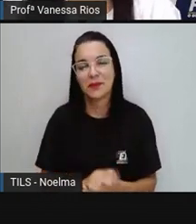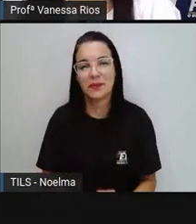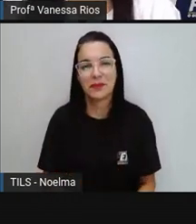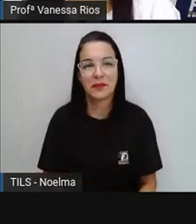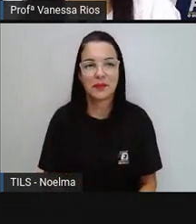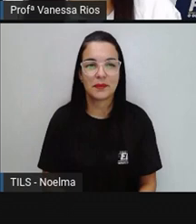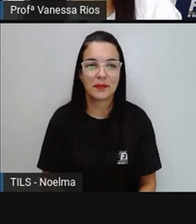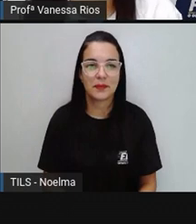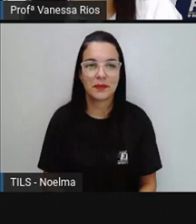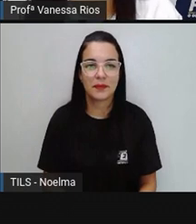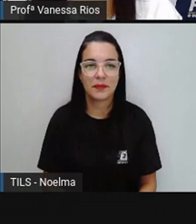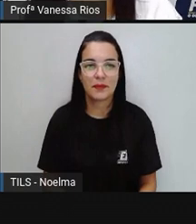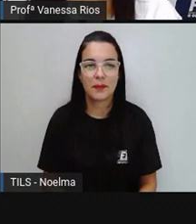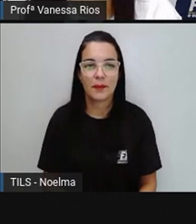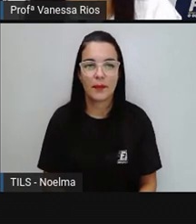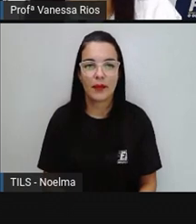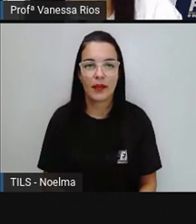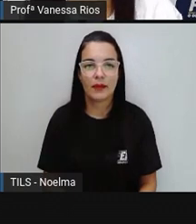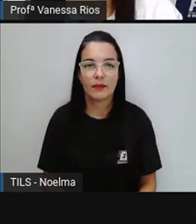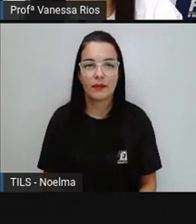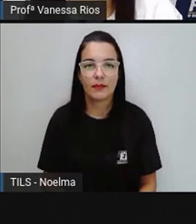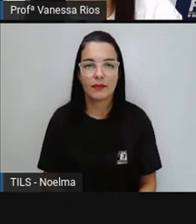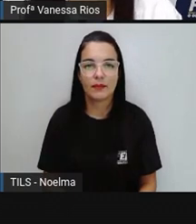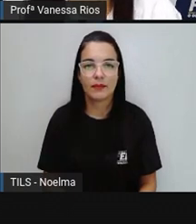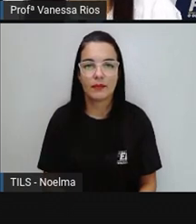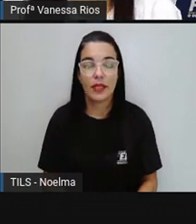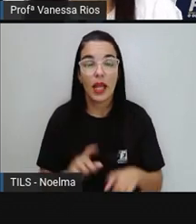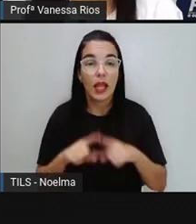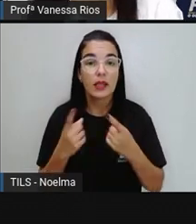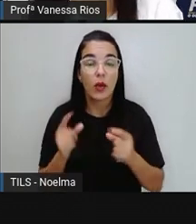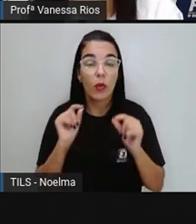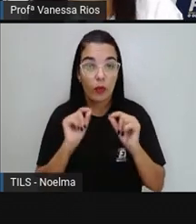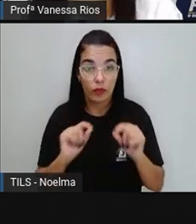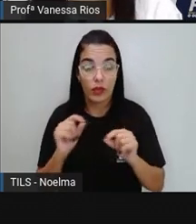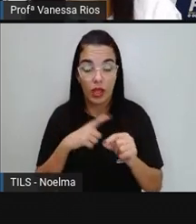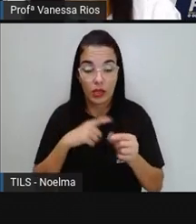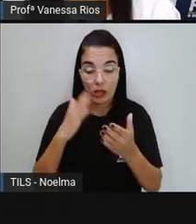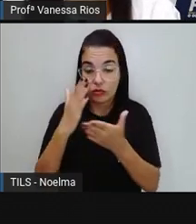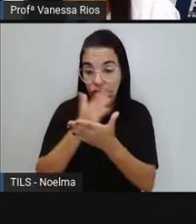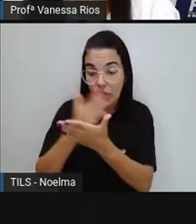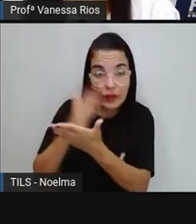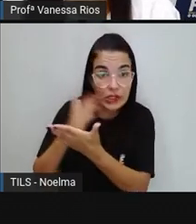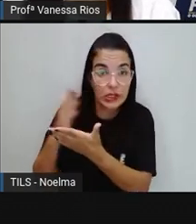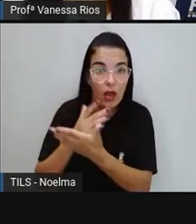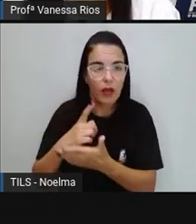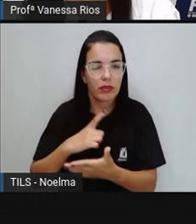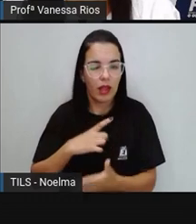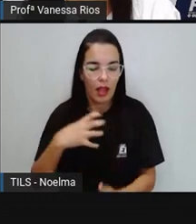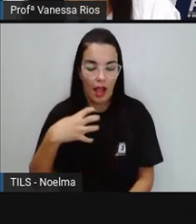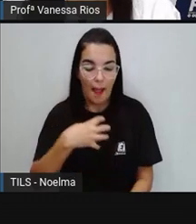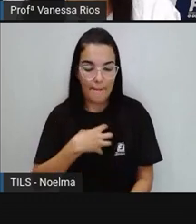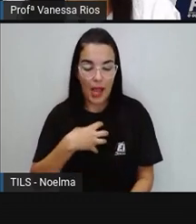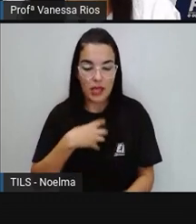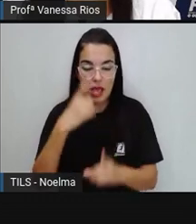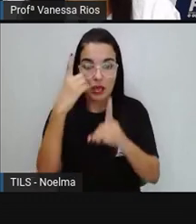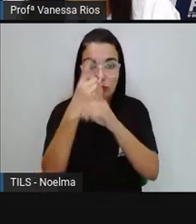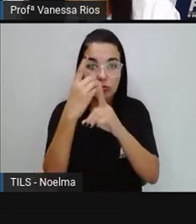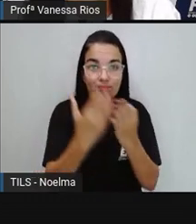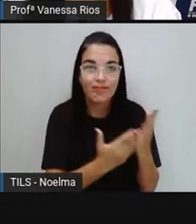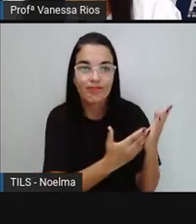do espaço territorial do Brasil. E aí, dentro de todas essas divisões, a Bahia, ó, se encontra